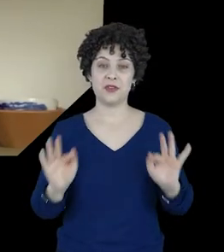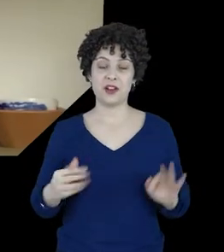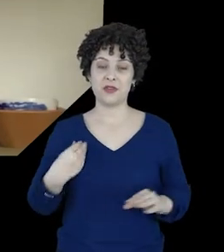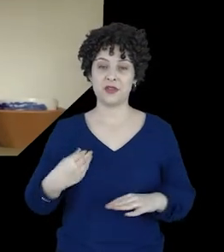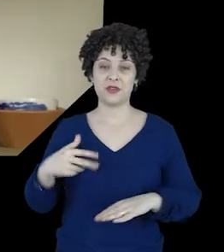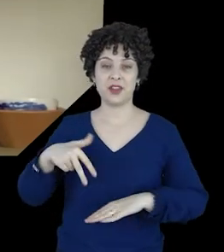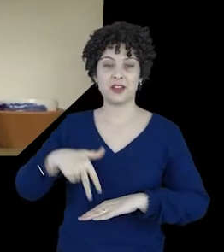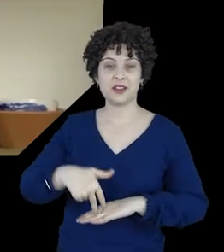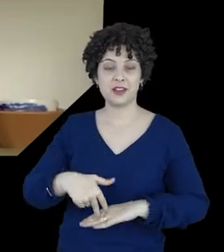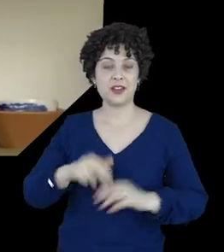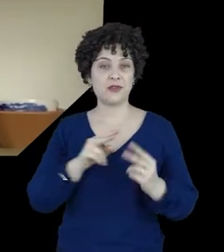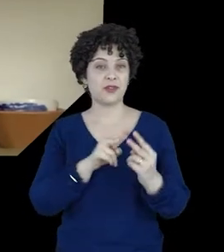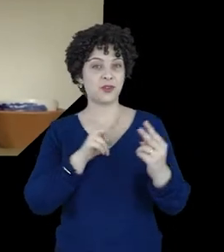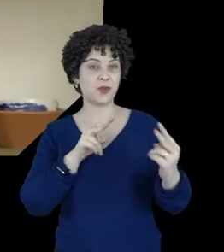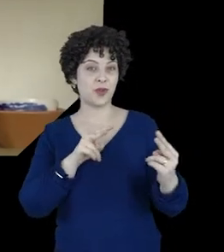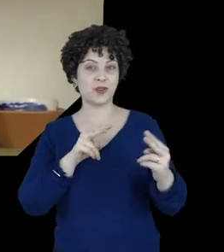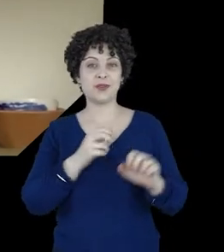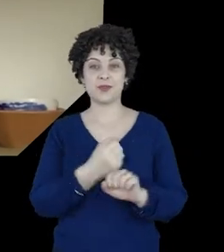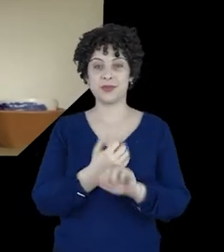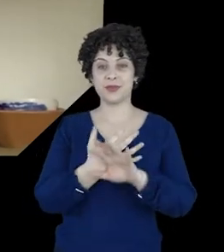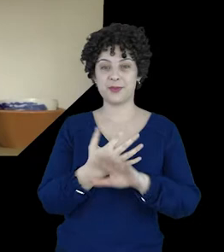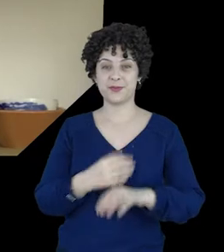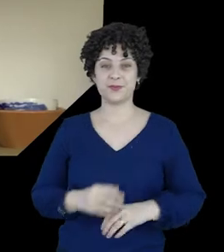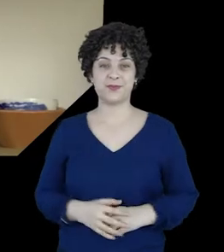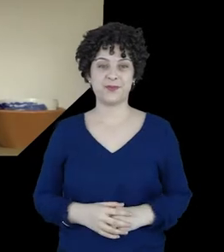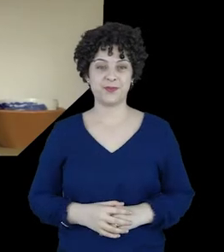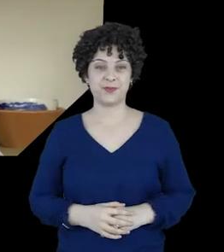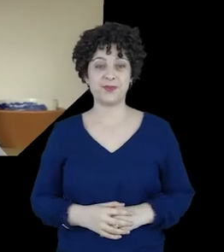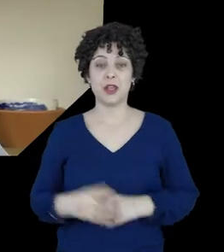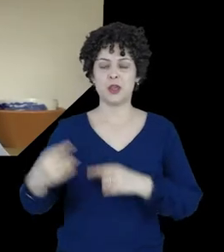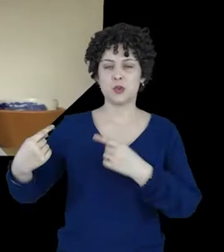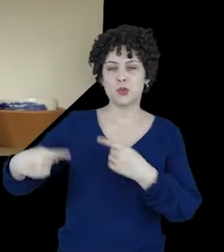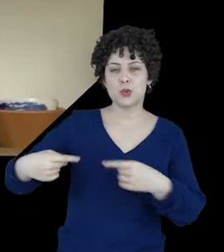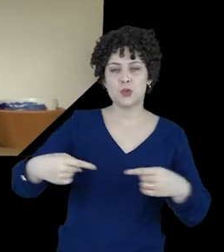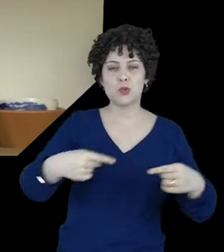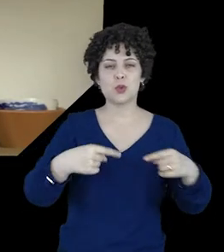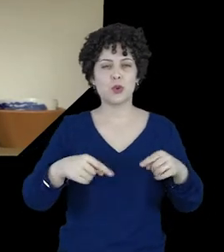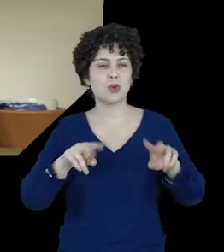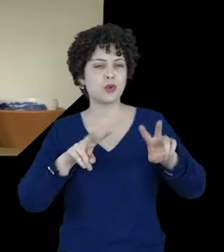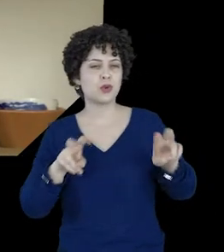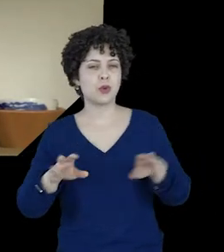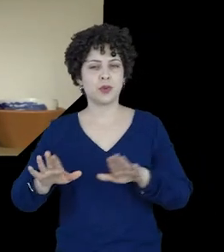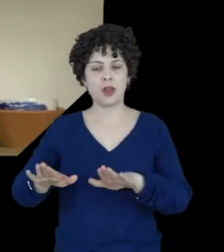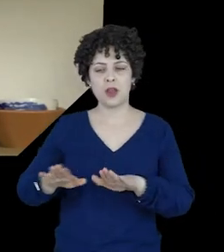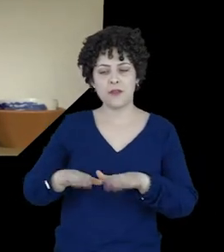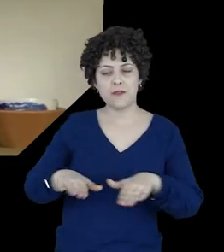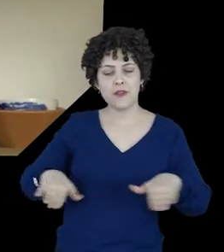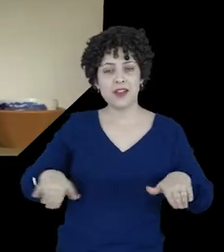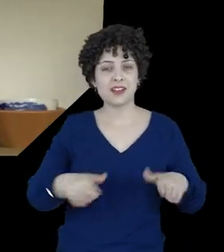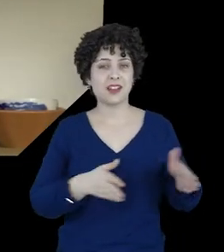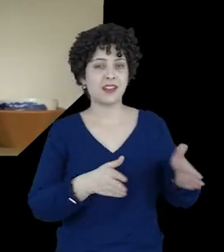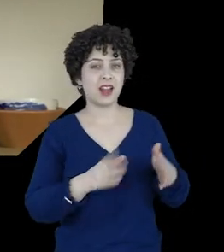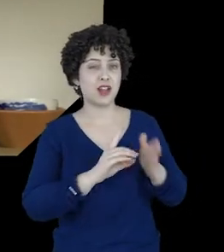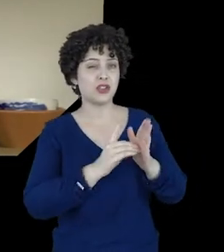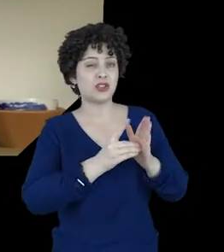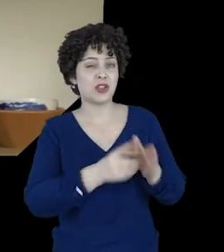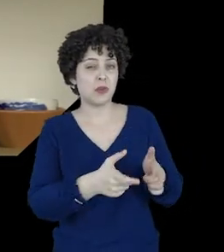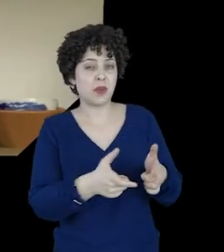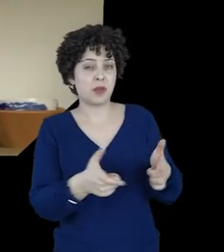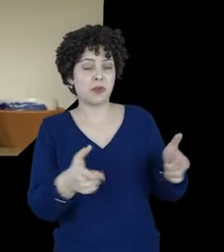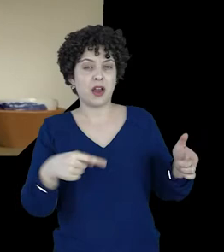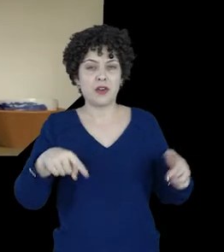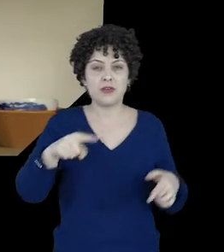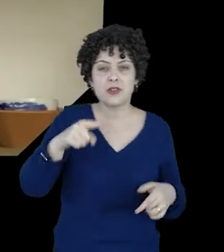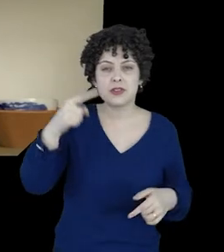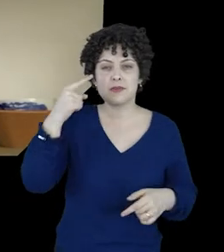Estou muito feliz de estar aqui, mesmo que virtualmente. Em suas discussões sobre a infância, em uma era cada vez mais digital, sei que vocês